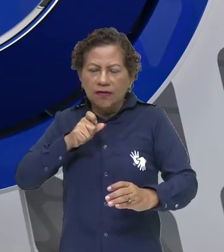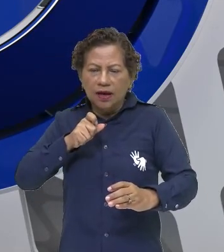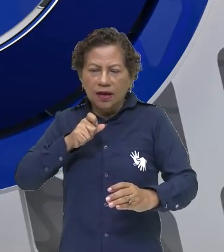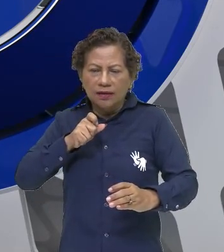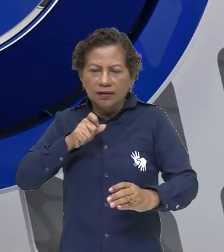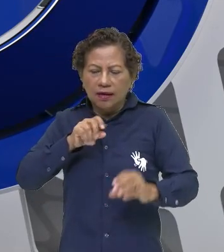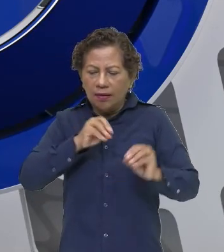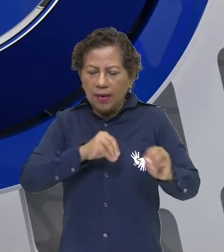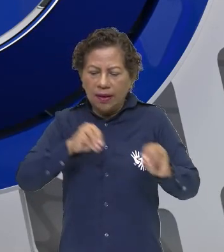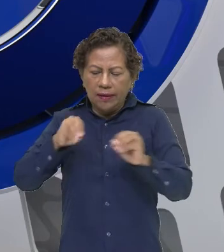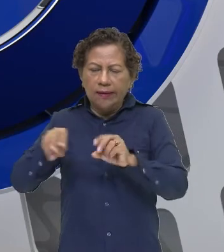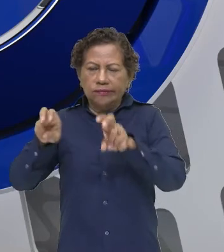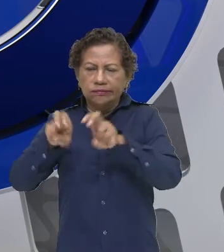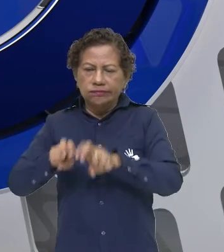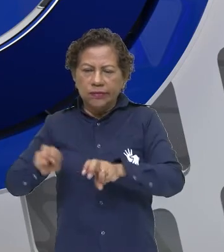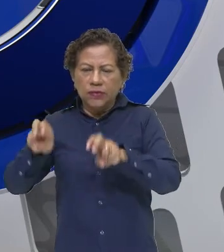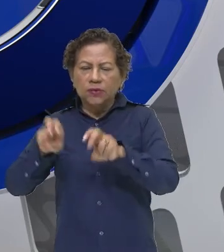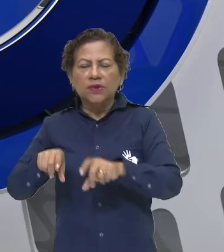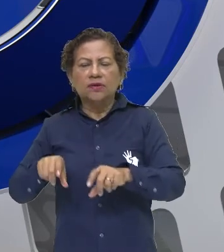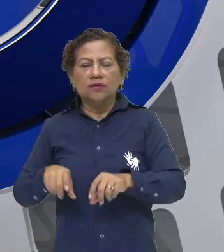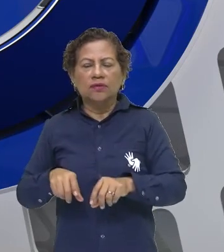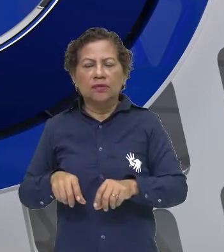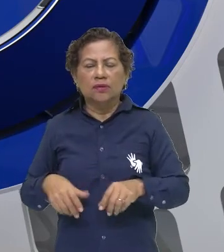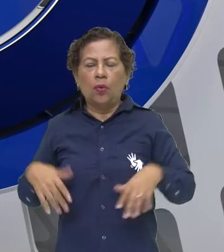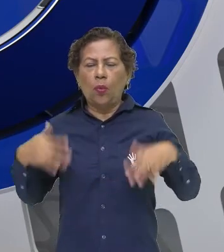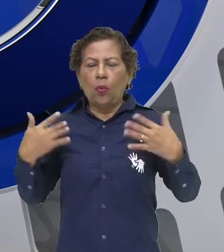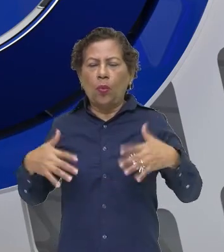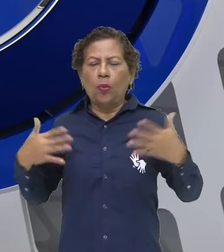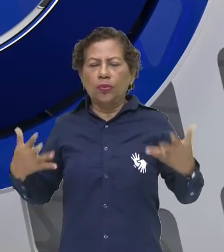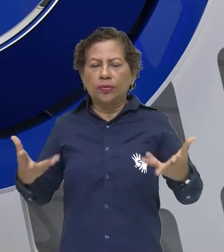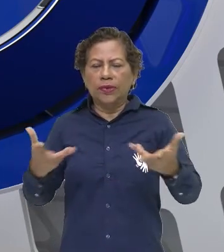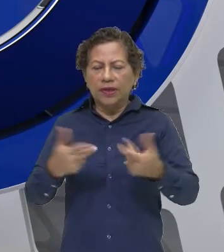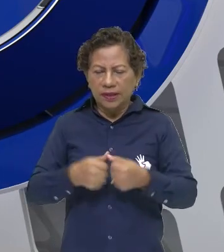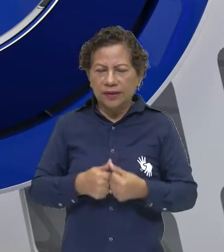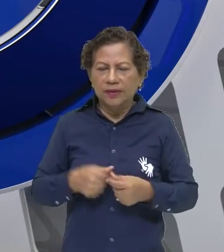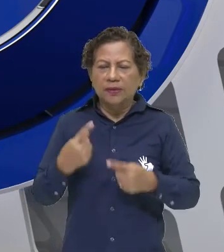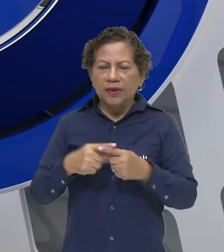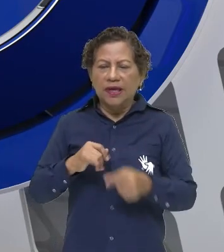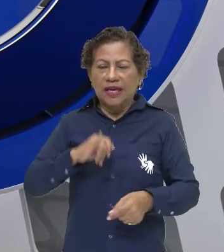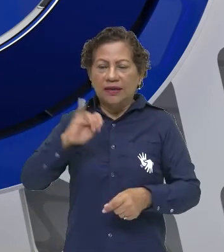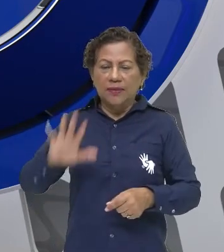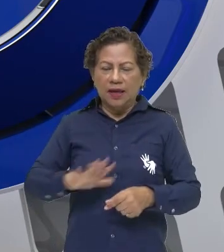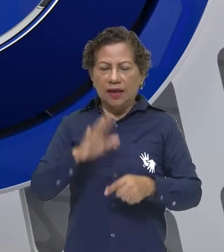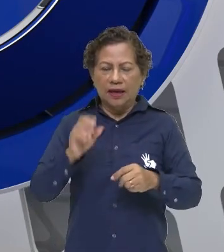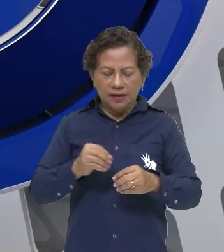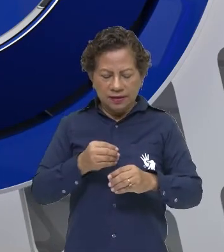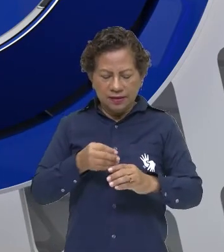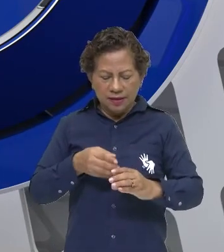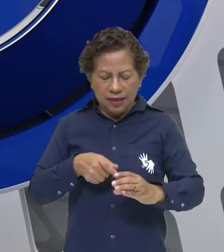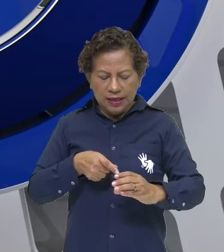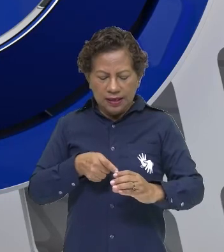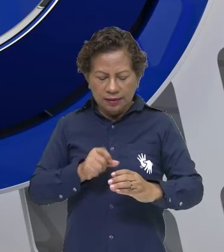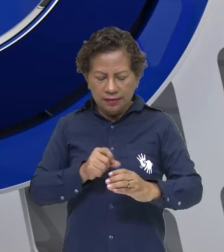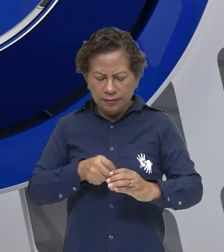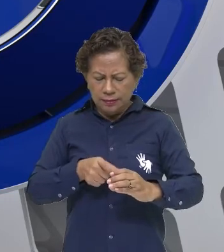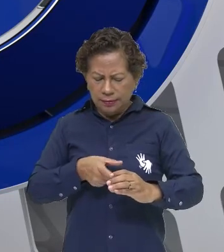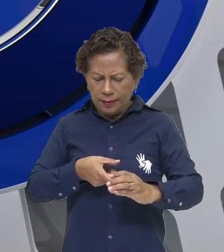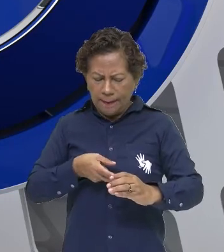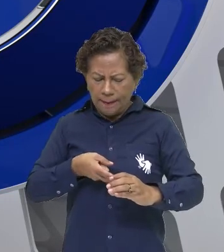ele tem a capacidade de aumentar as imagens milhares de vezes. Então, eles vão pegar